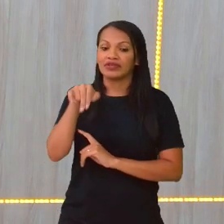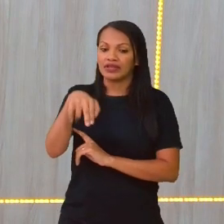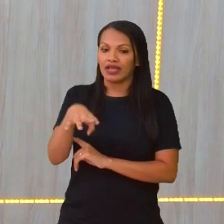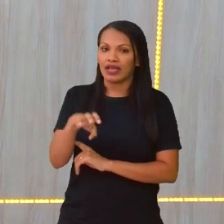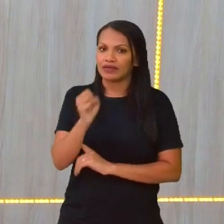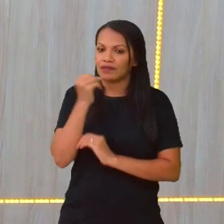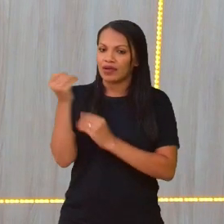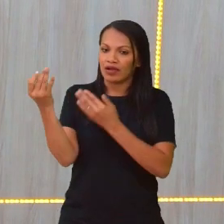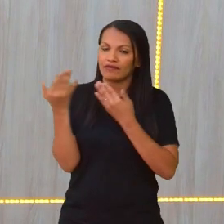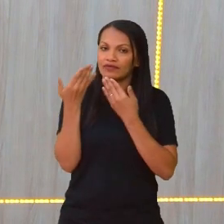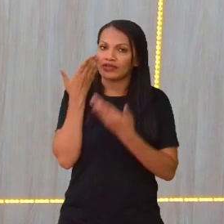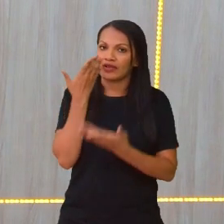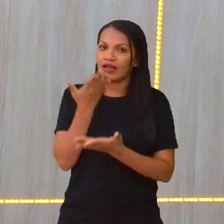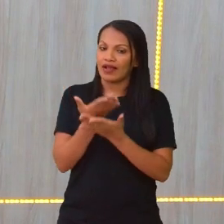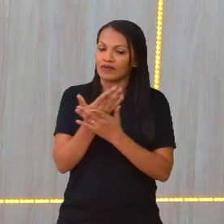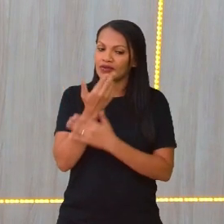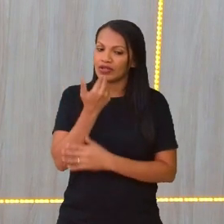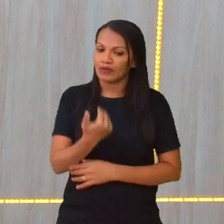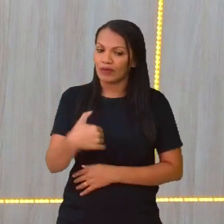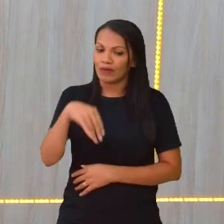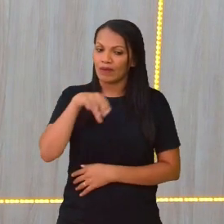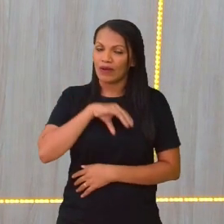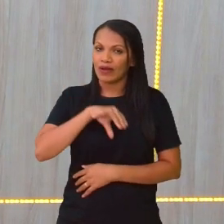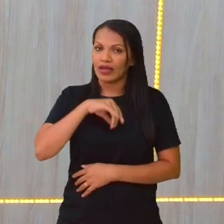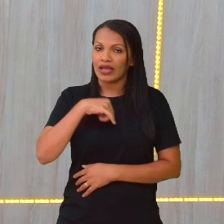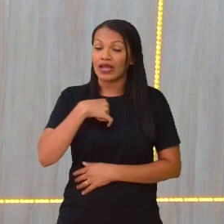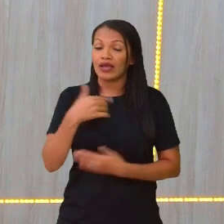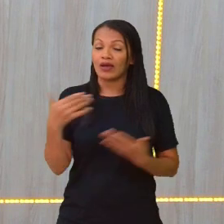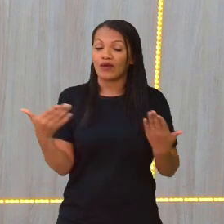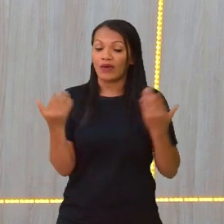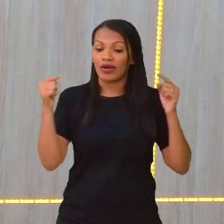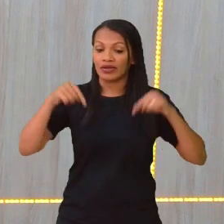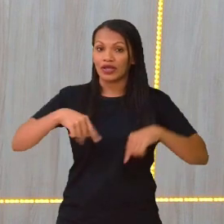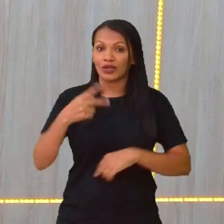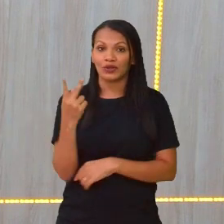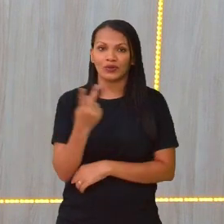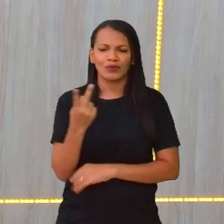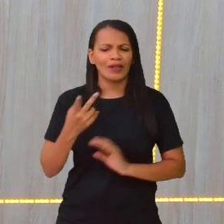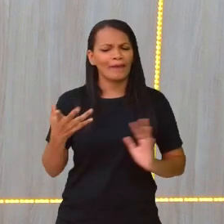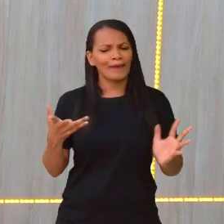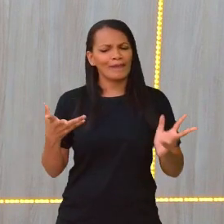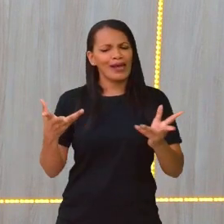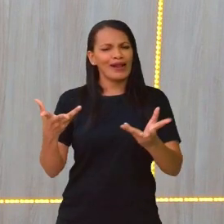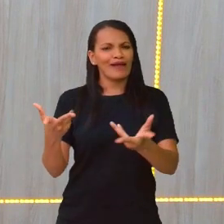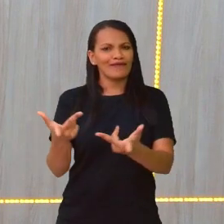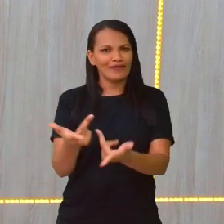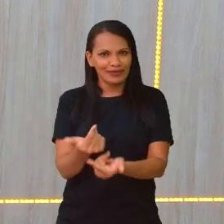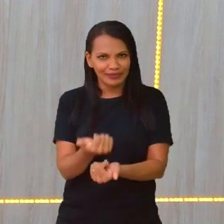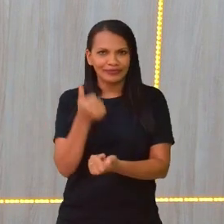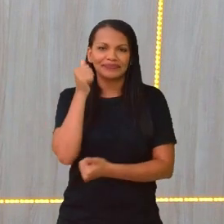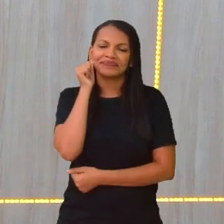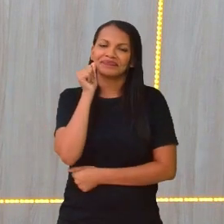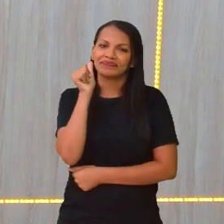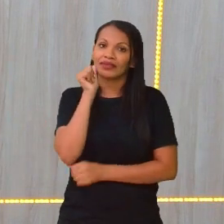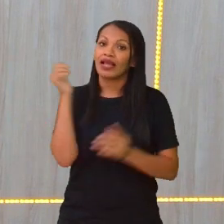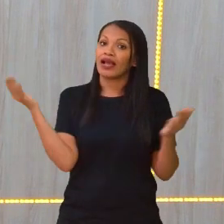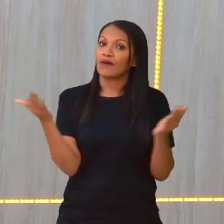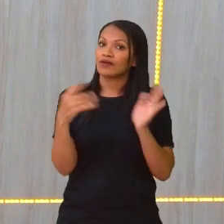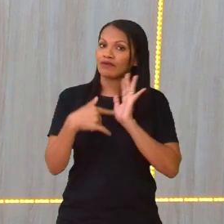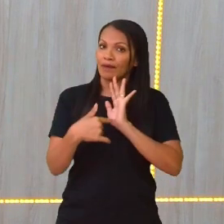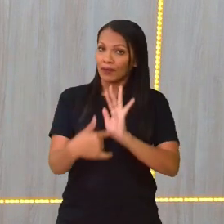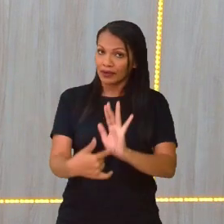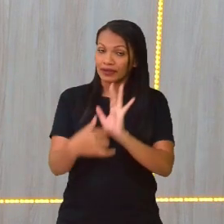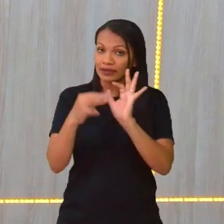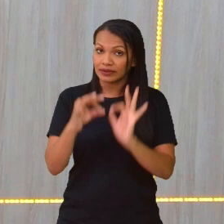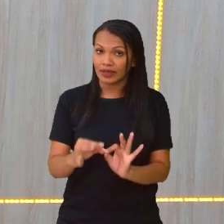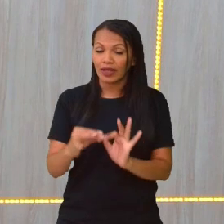língua portuguesa, tá certo? Eu tô aqui acompanhada de duas mulheres maravilhosas e agora eu vou apresentá